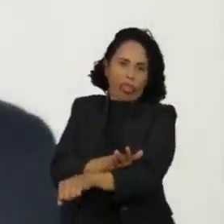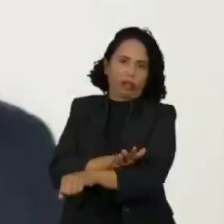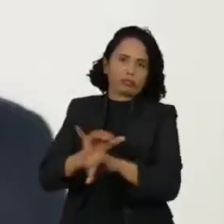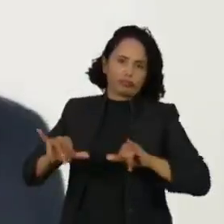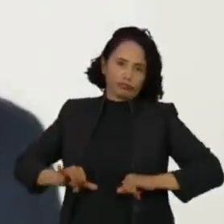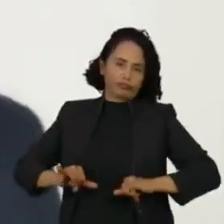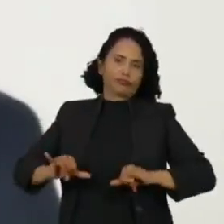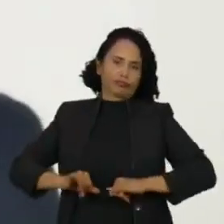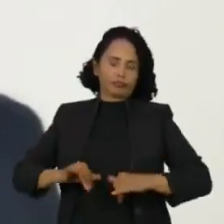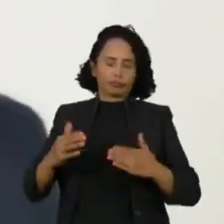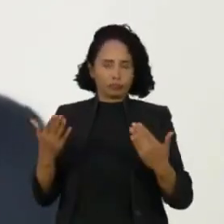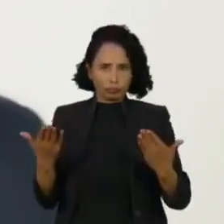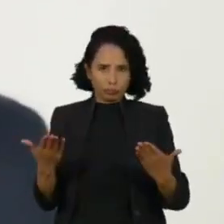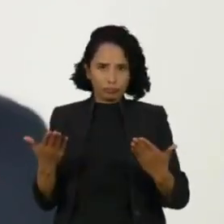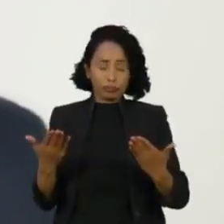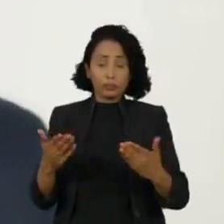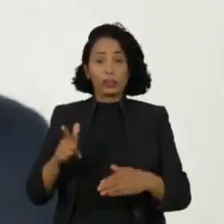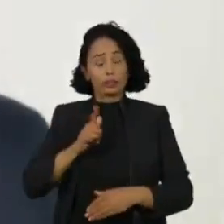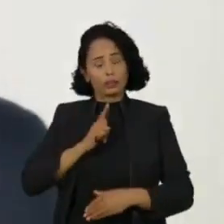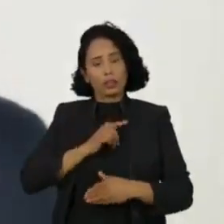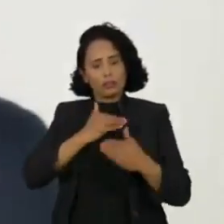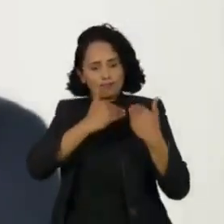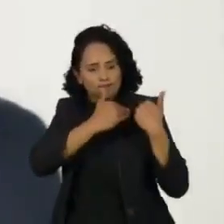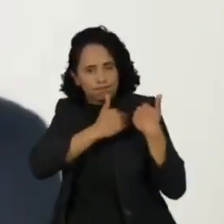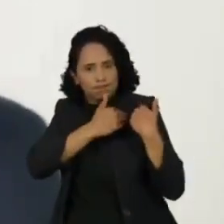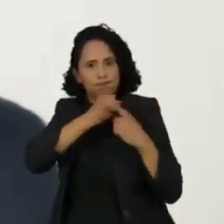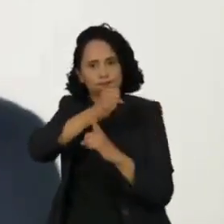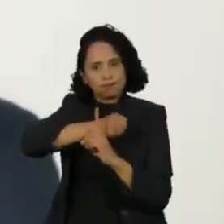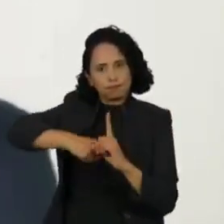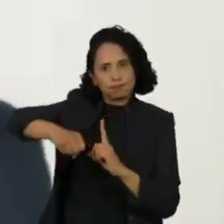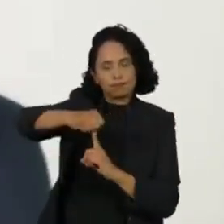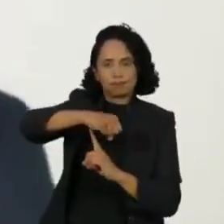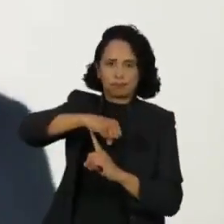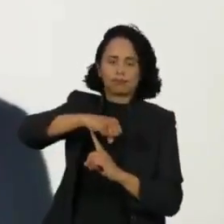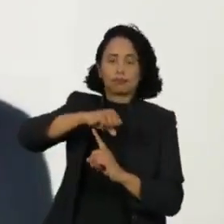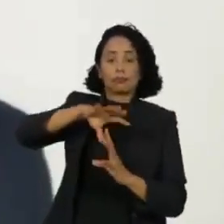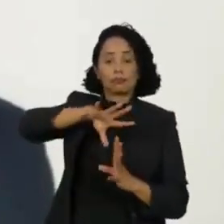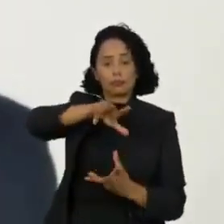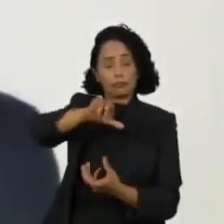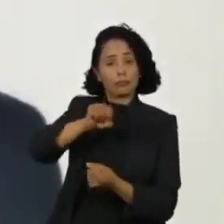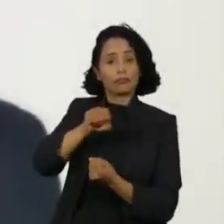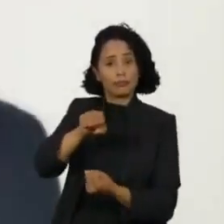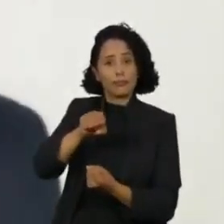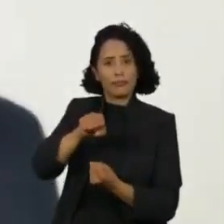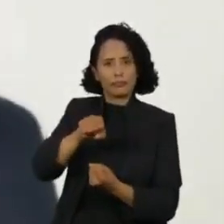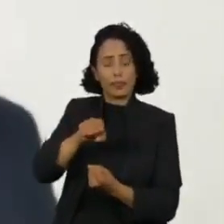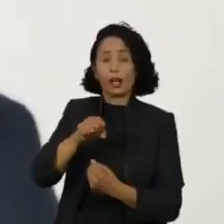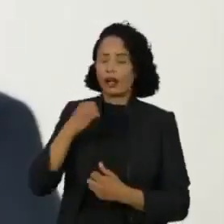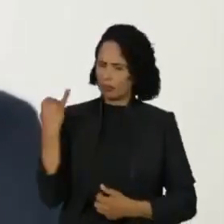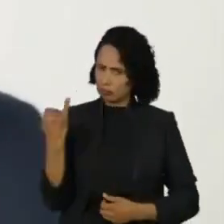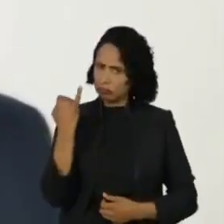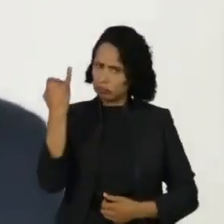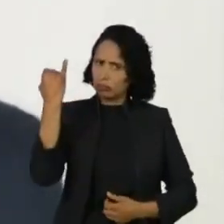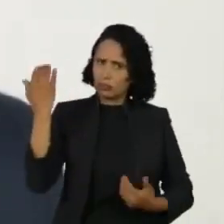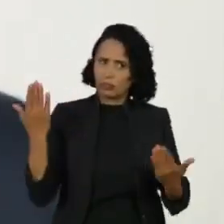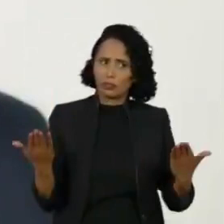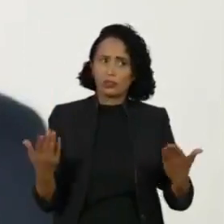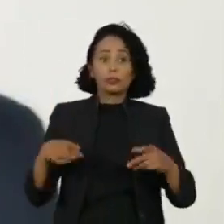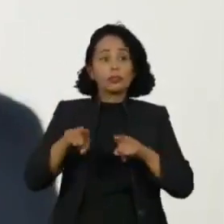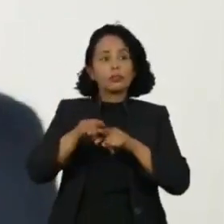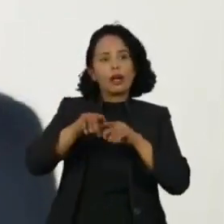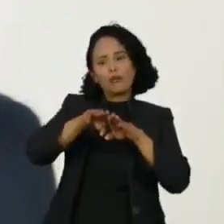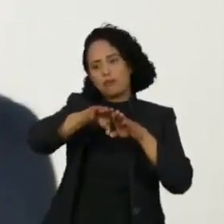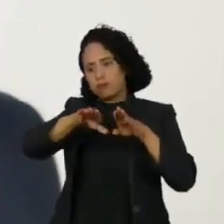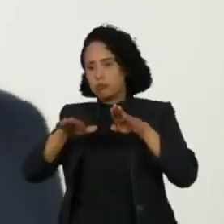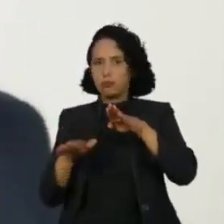ISG, a responsabilidade social, que contemple também um recorte social muito intenso, a ação